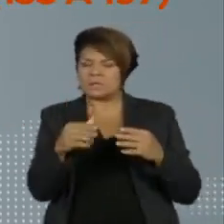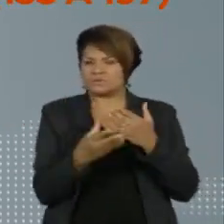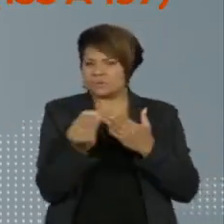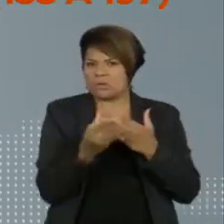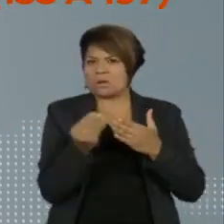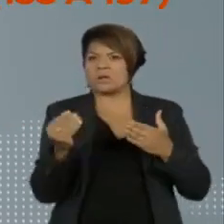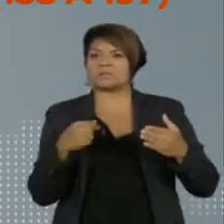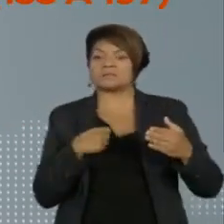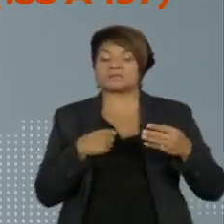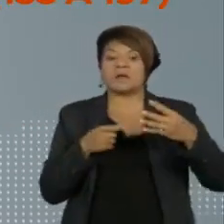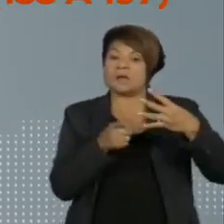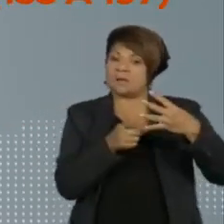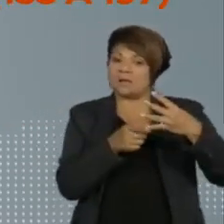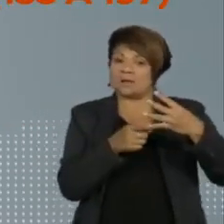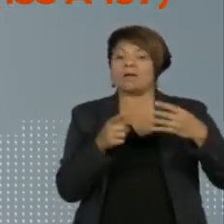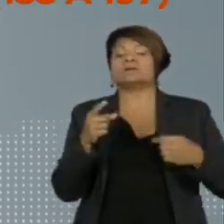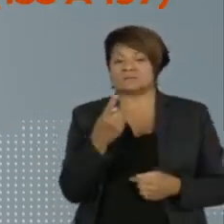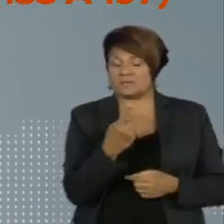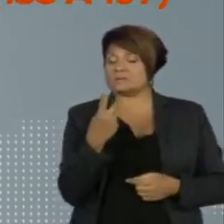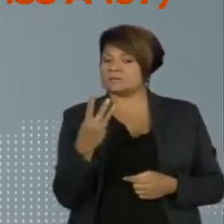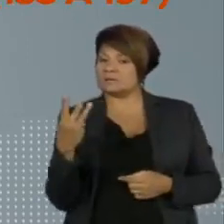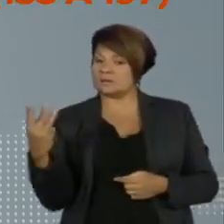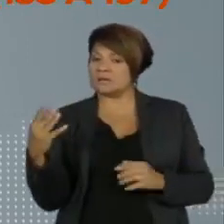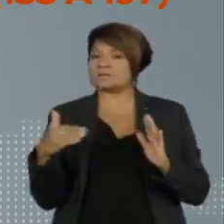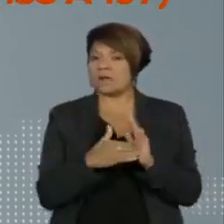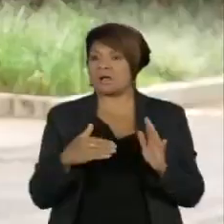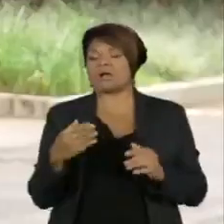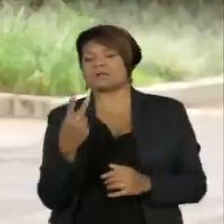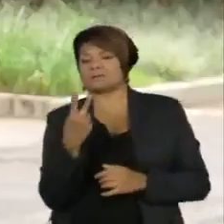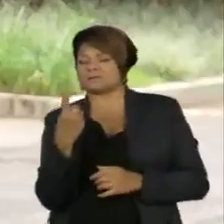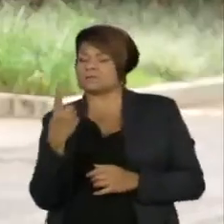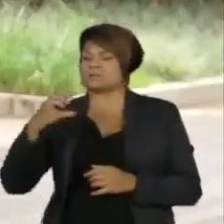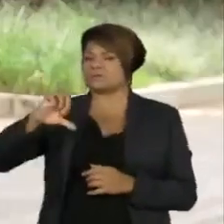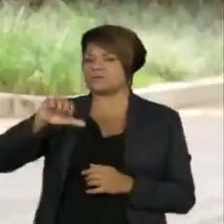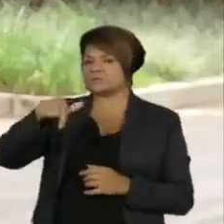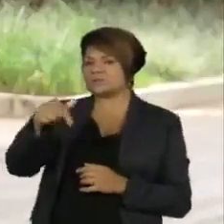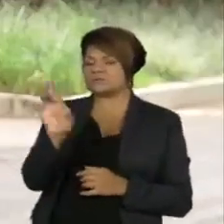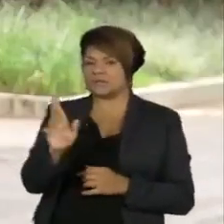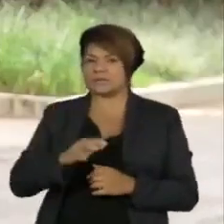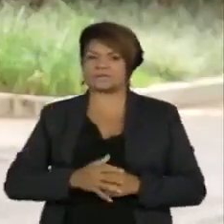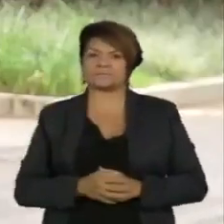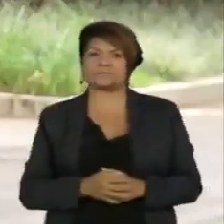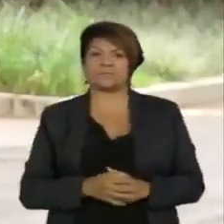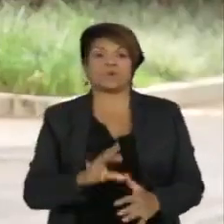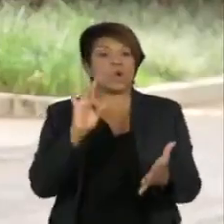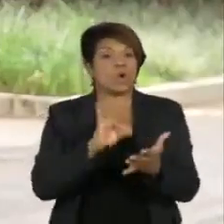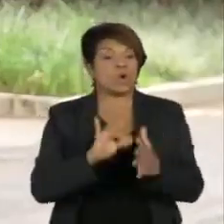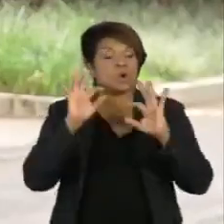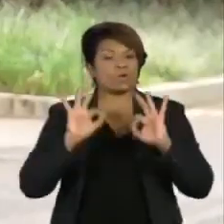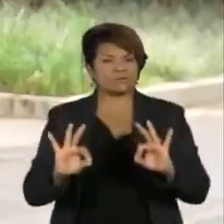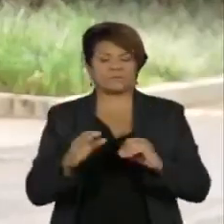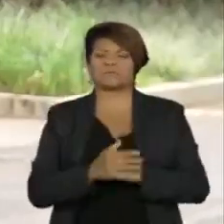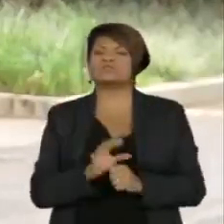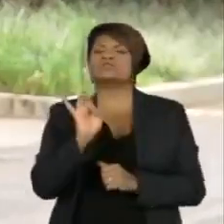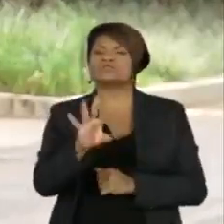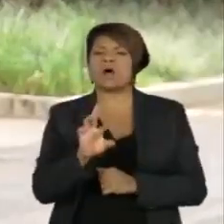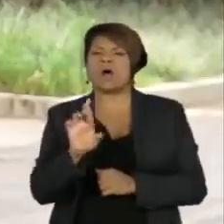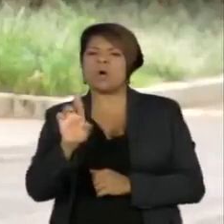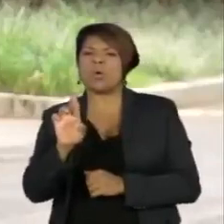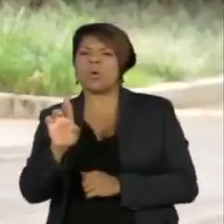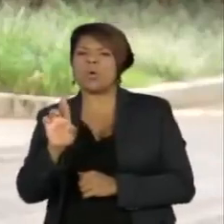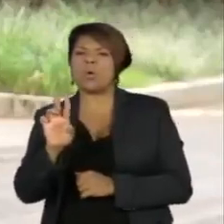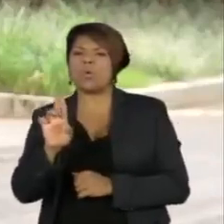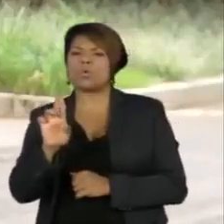133 a 197 reais. Oficialmente, apenas a vacina russa, Sputnik V,